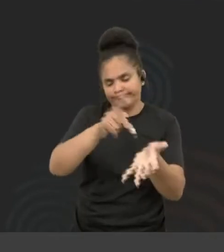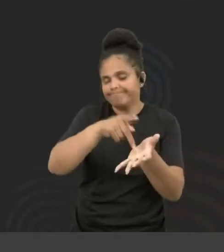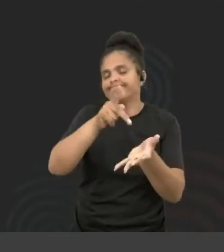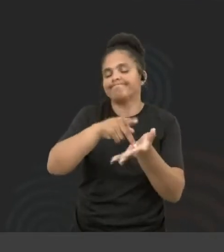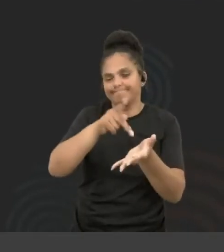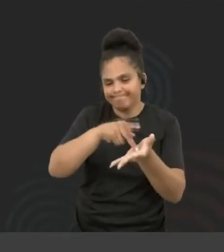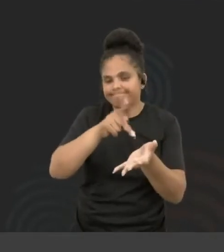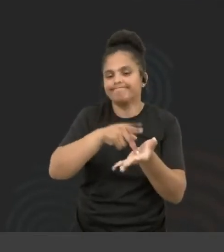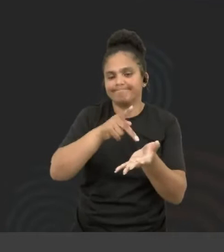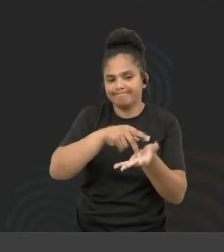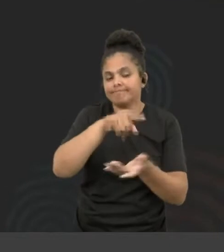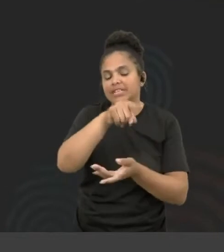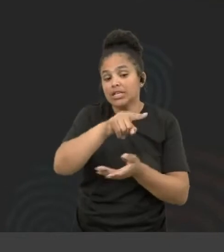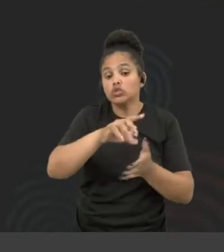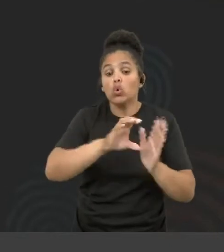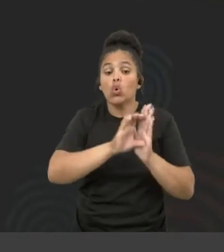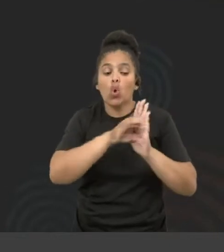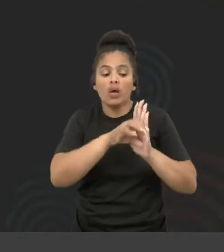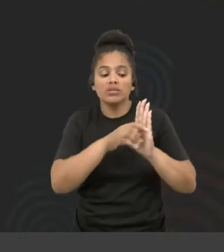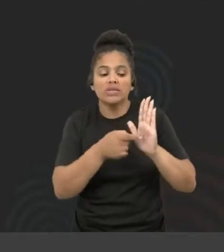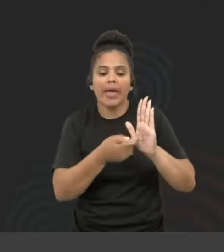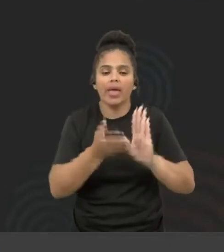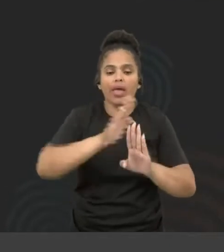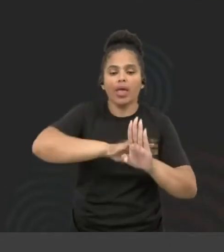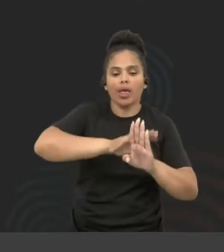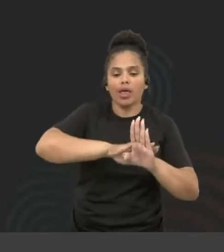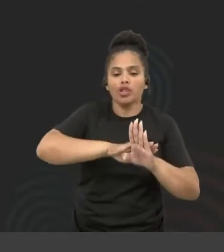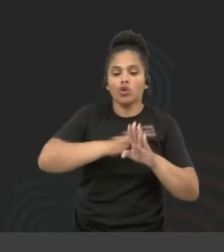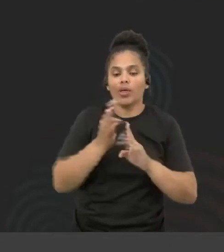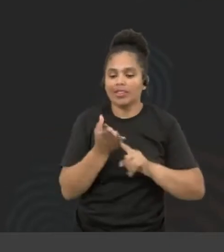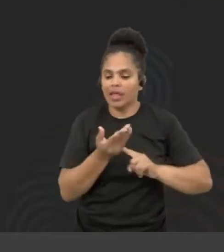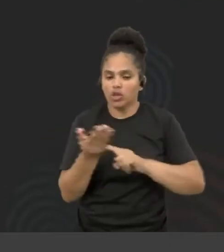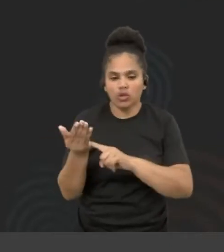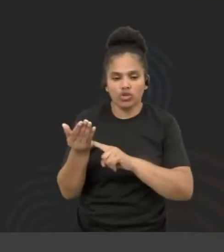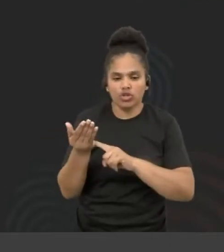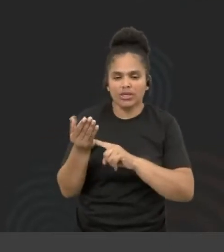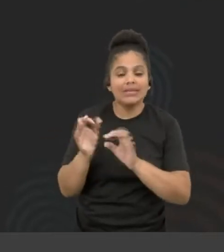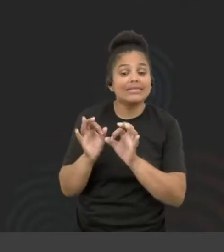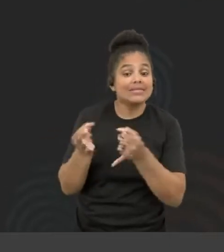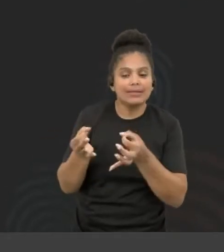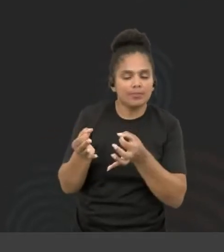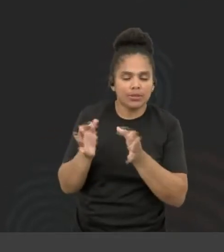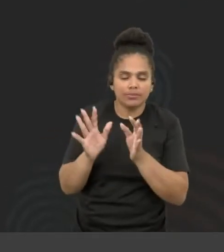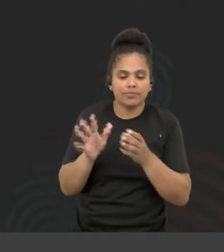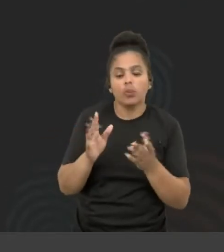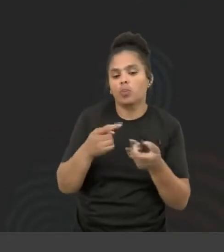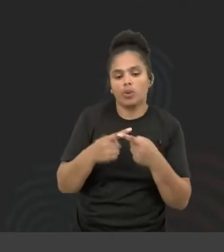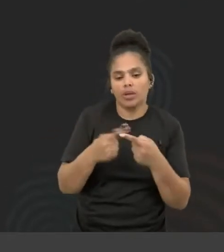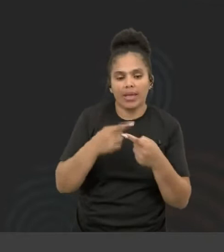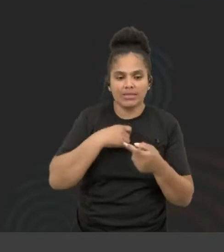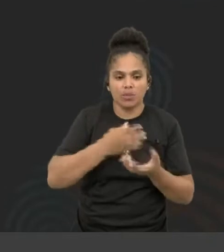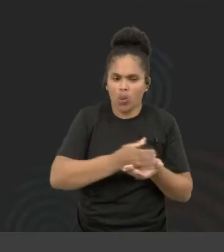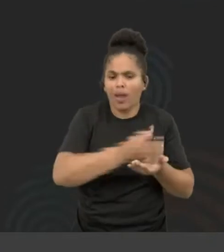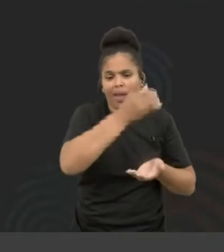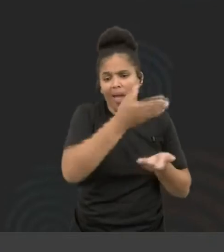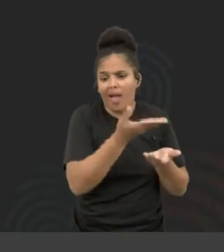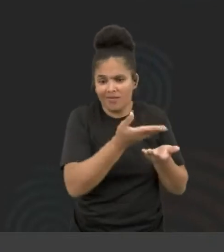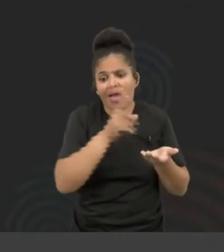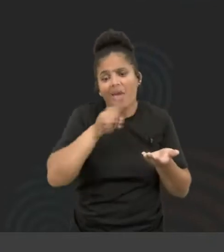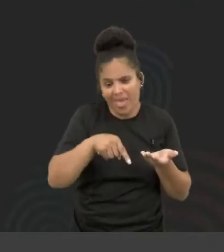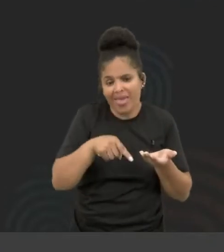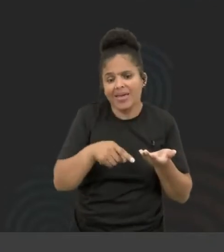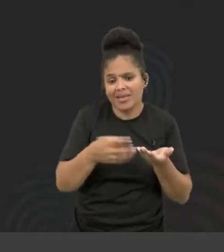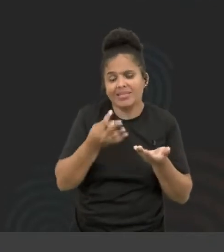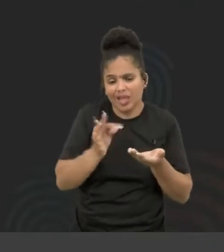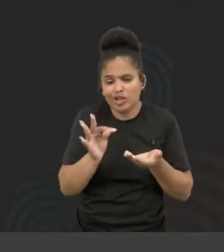a tecnologia, o conceito de tecnologia, antes até tecnologia simples, porque tudo é tecnologia, garrafa é uma tecnologia para